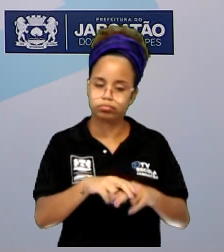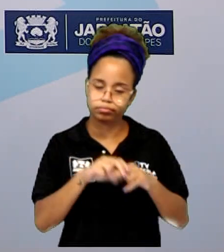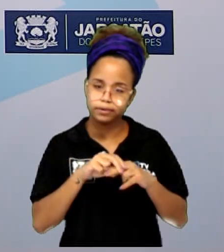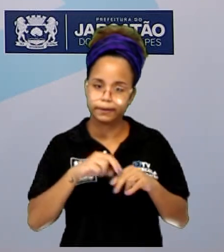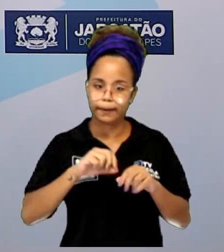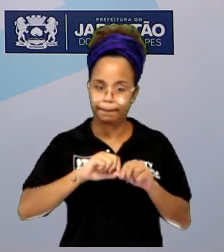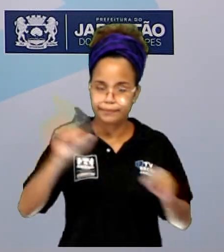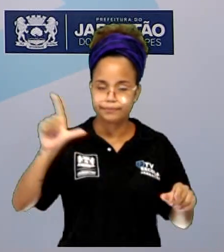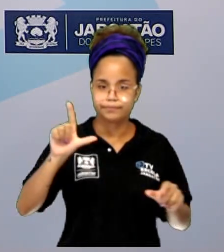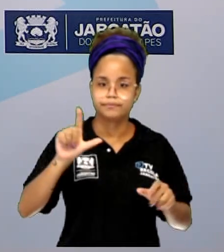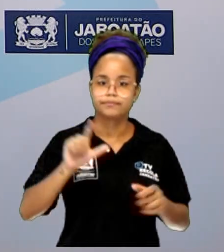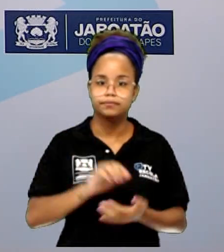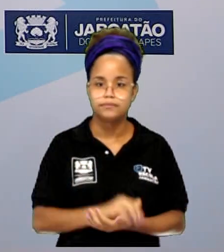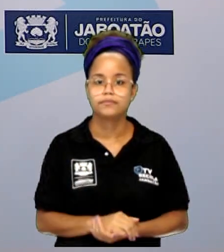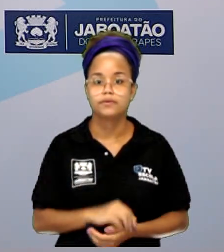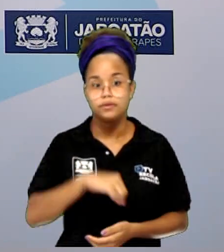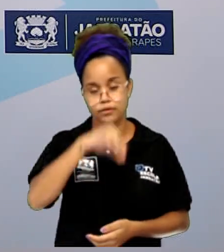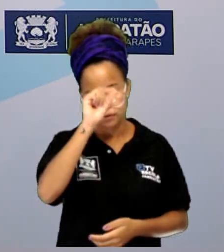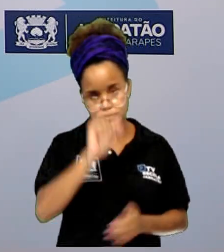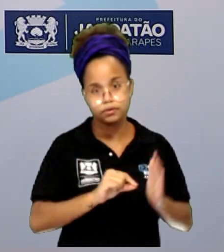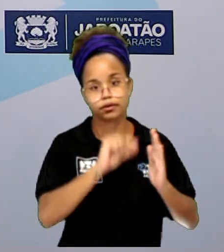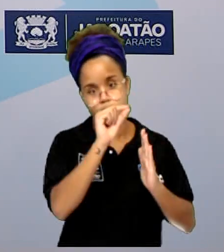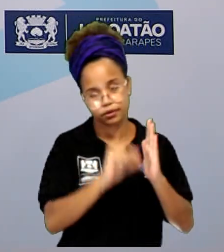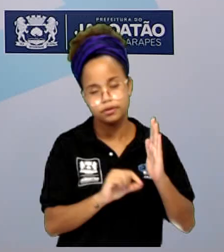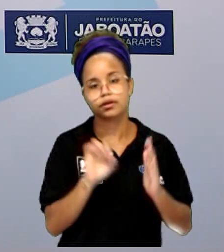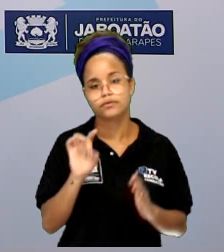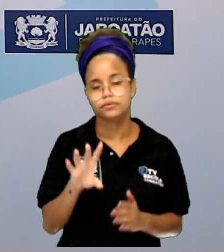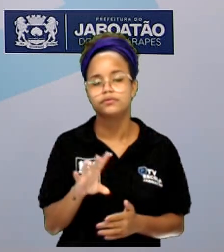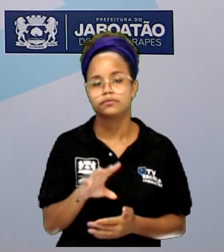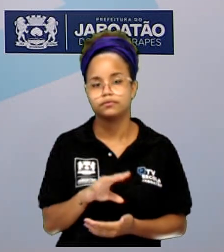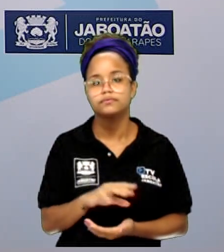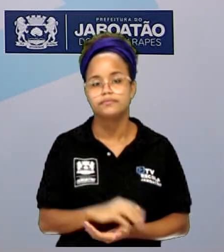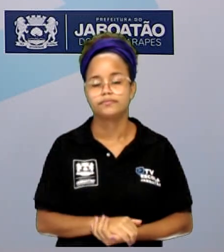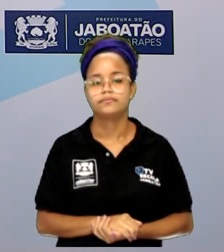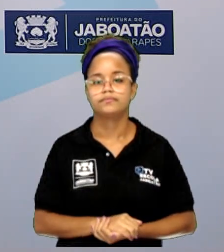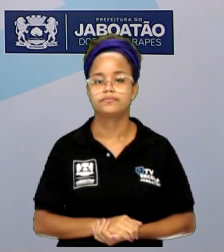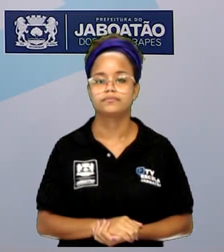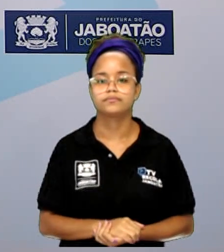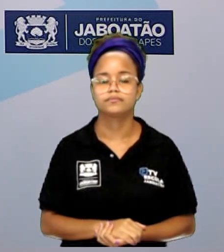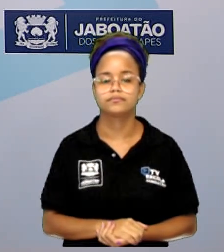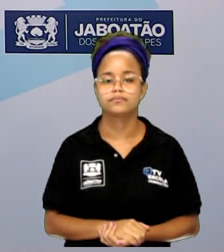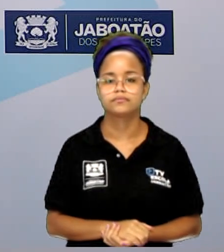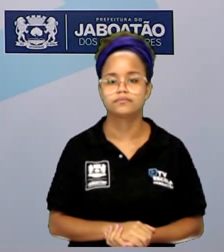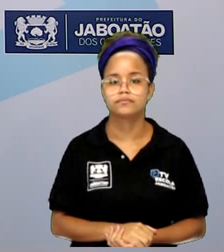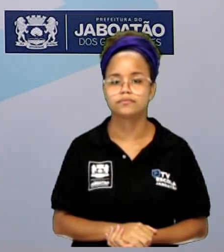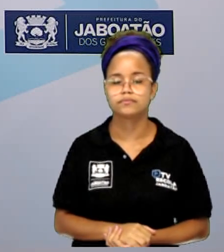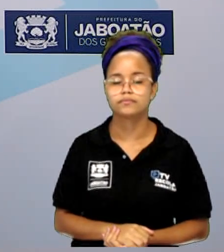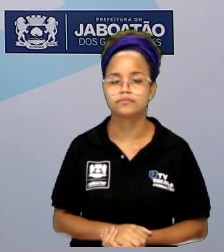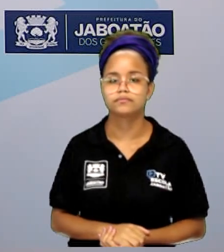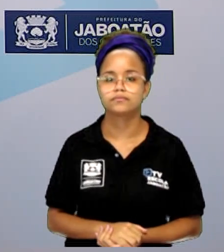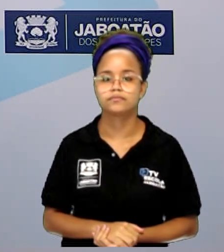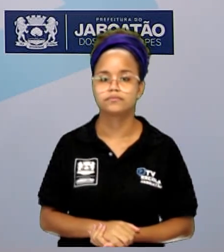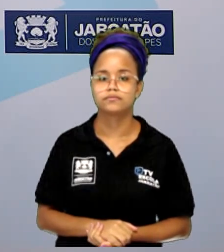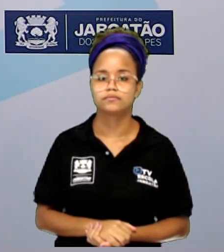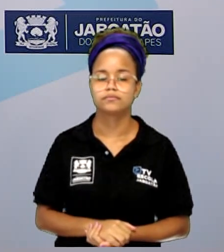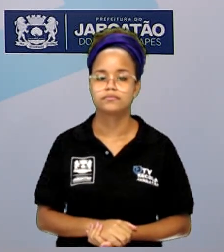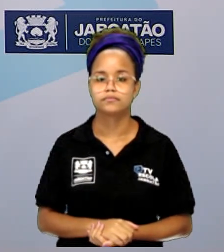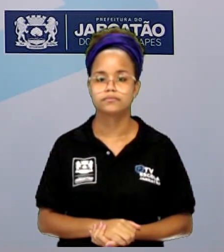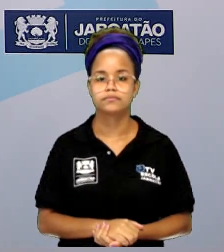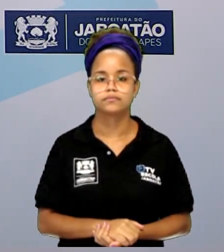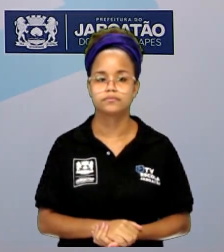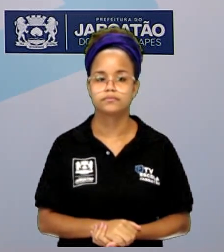-circuito, ele vai lá e desliga a rede elétrica naquela situação, naquele lugar, tá?